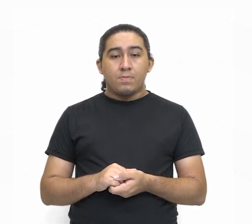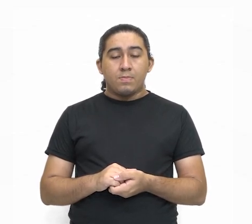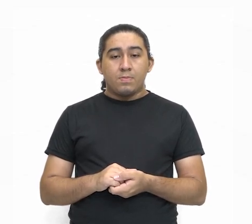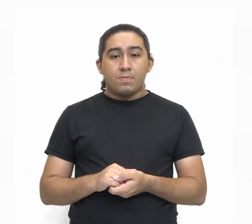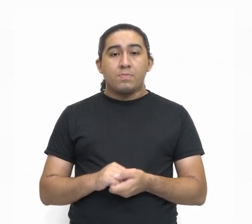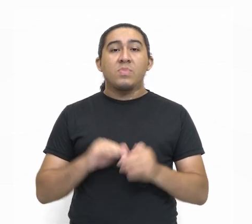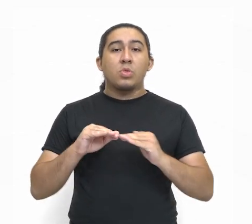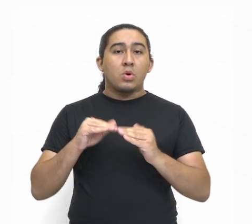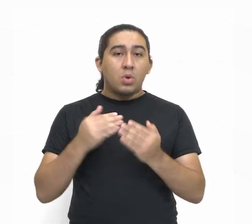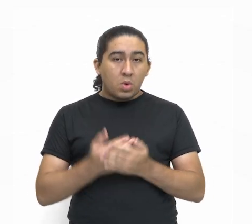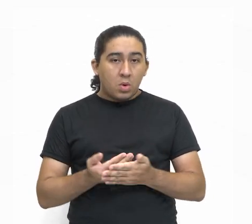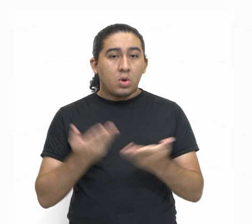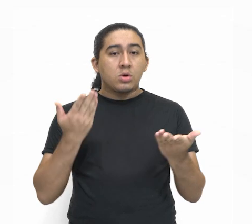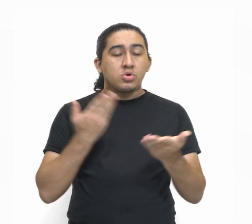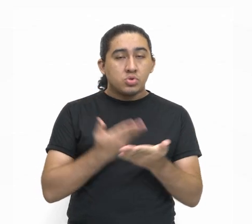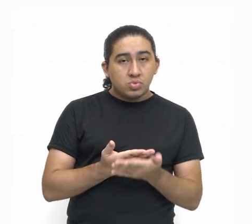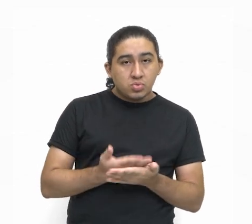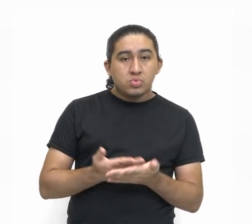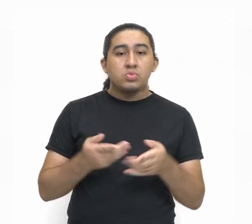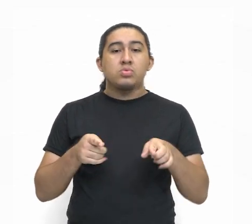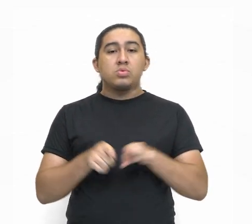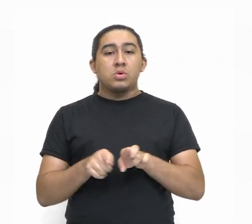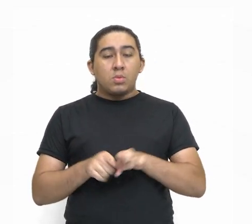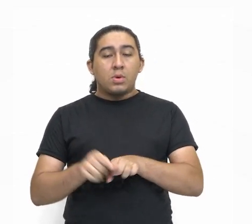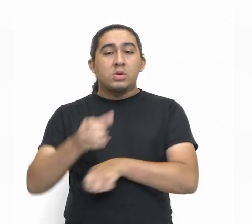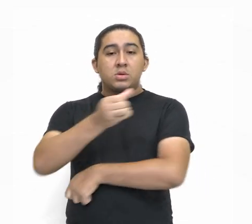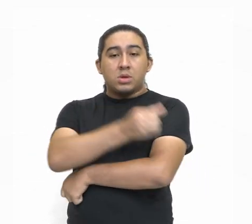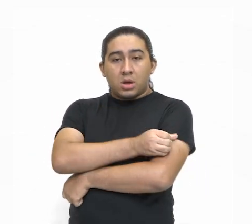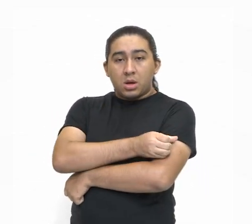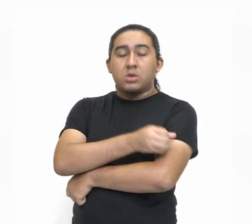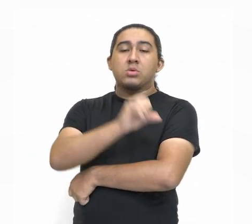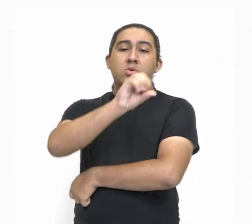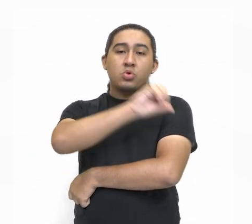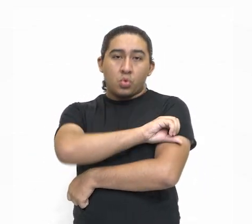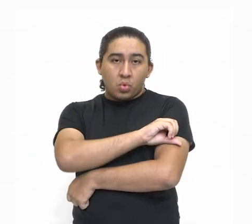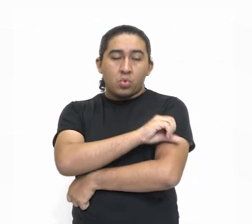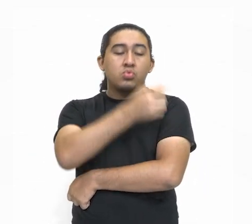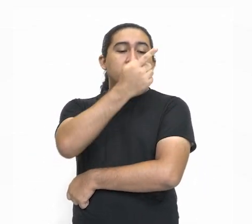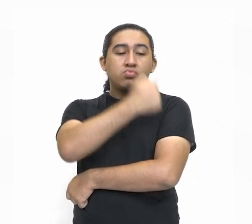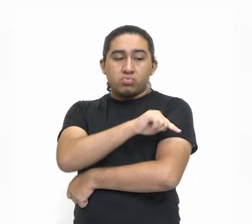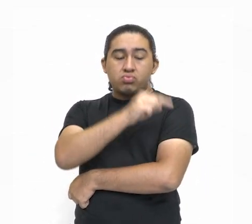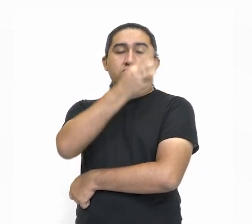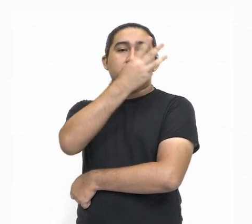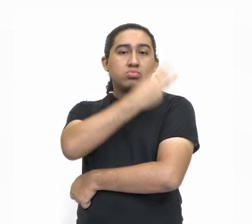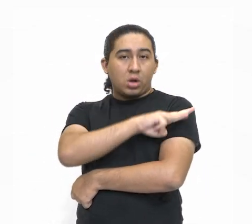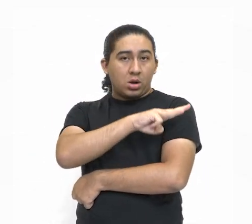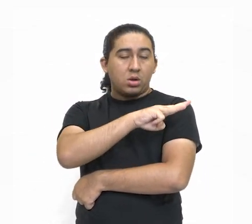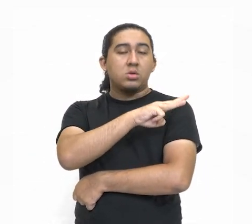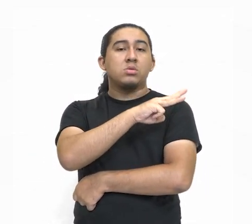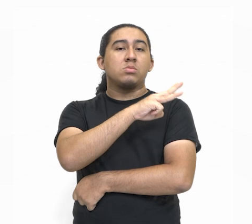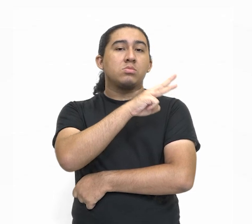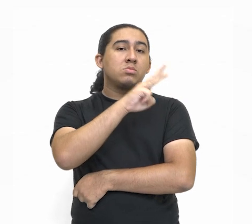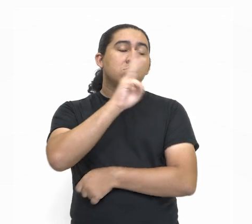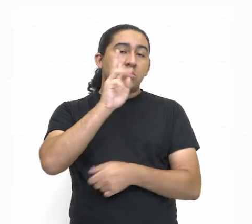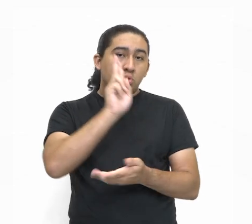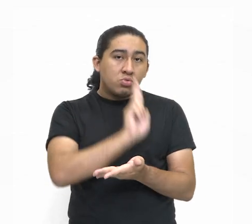estudar, fundamental, ensino fundamental, ensino médio, universidade.